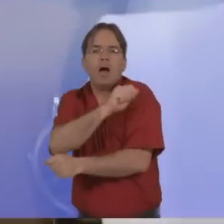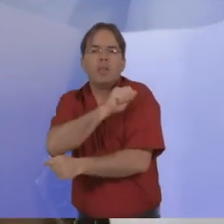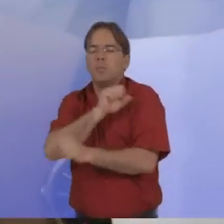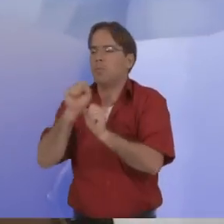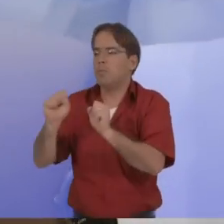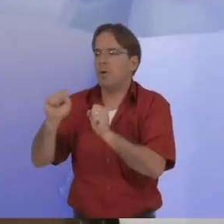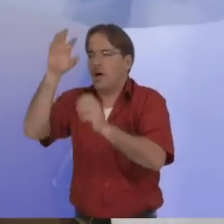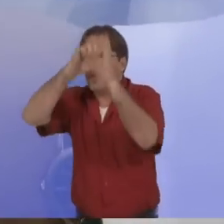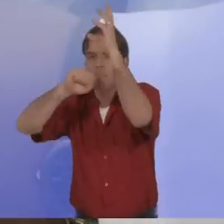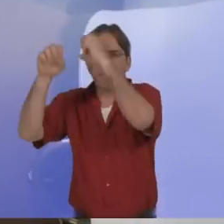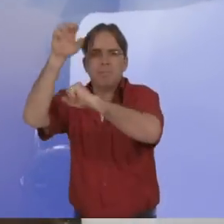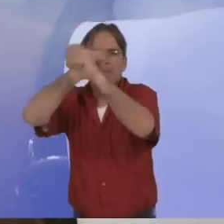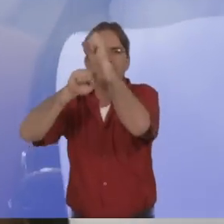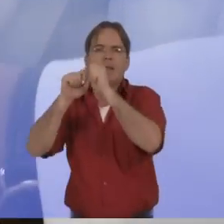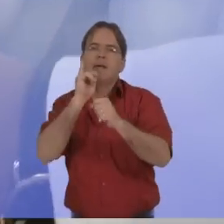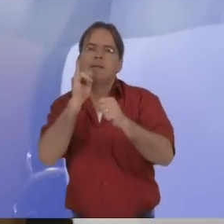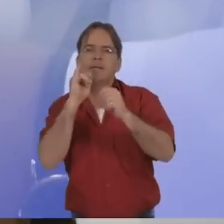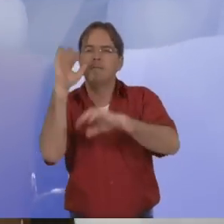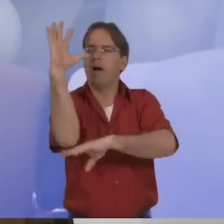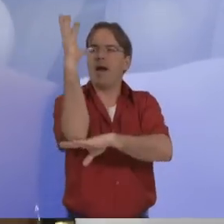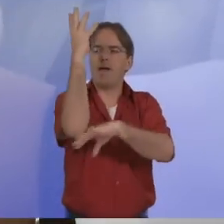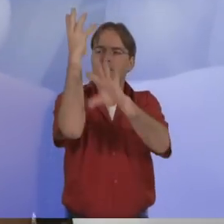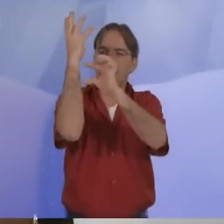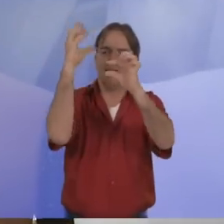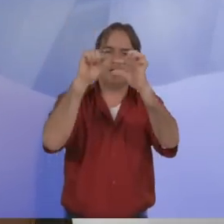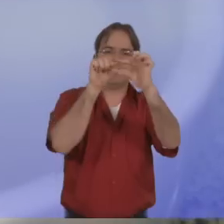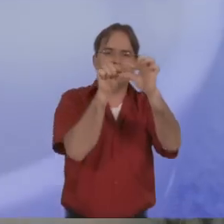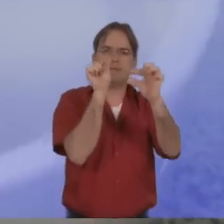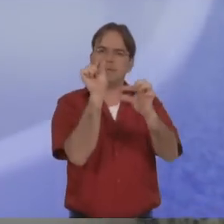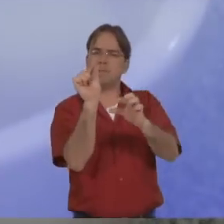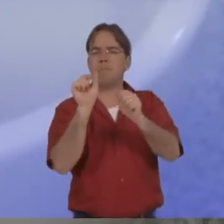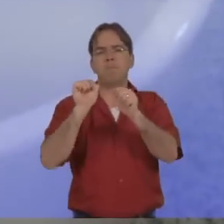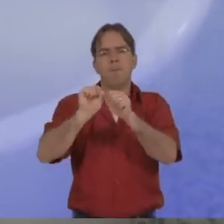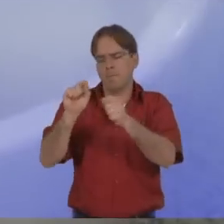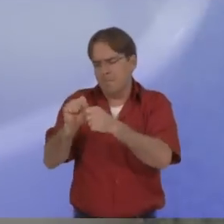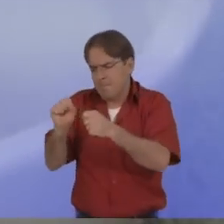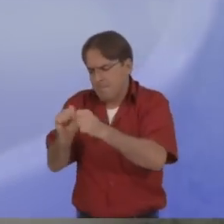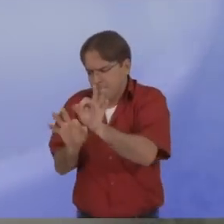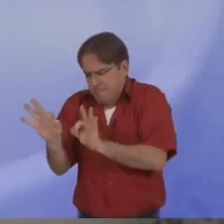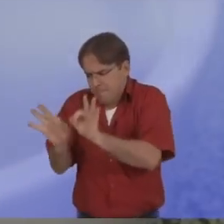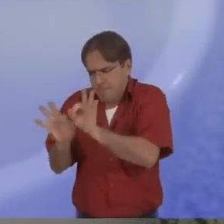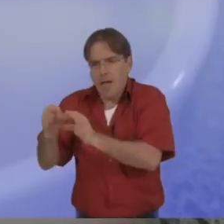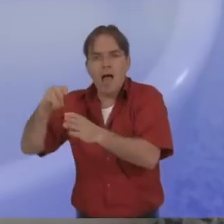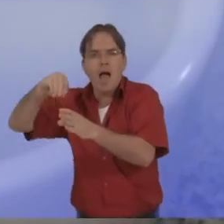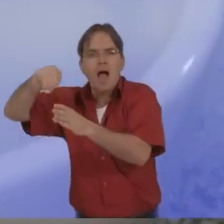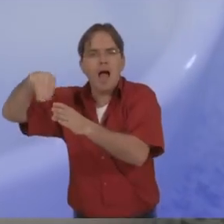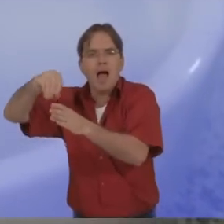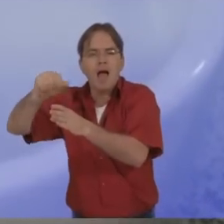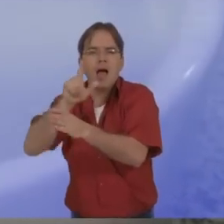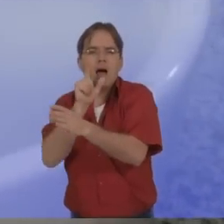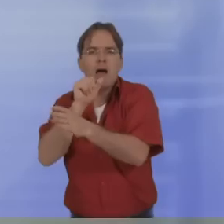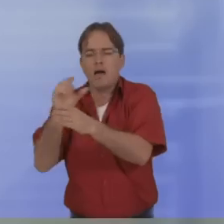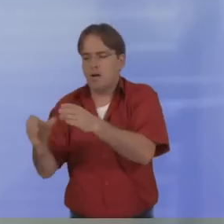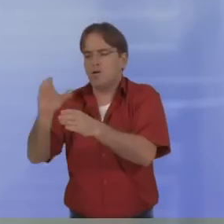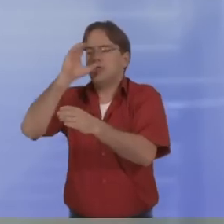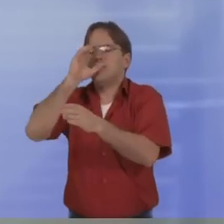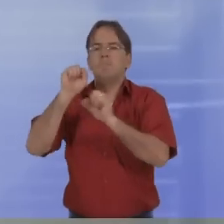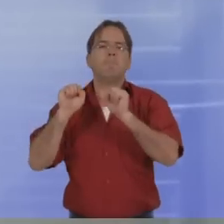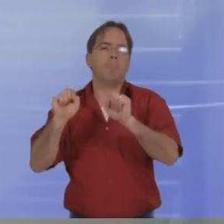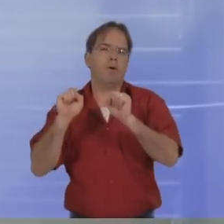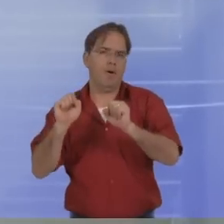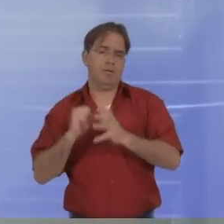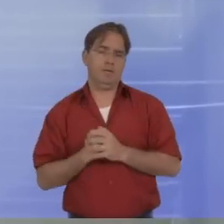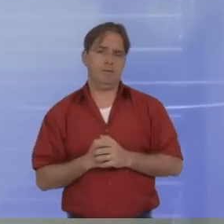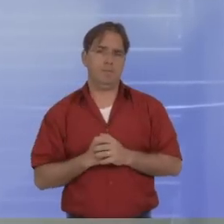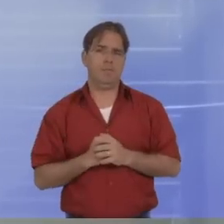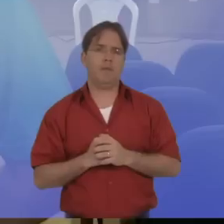alunos a utilizarem essas sementes para o processo de tratamento e purificação da água, tornando assim a água própria